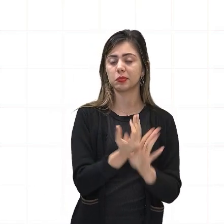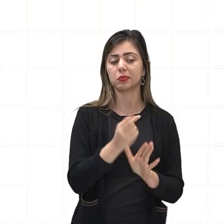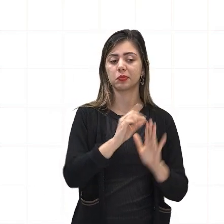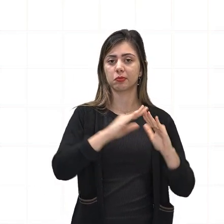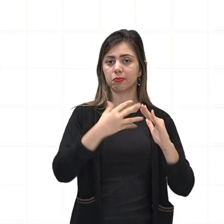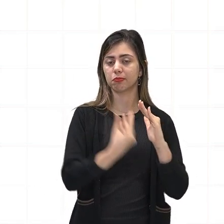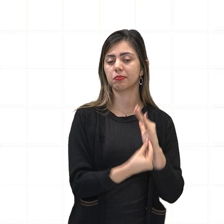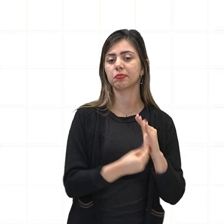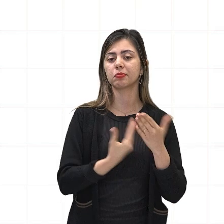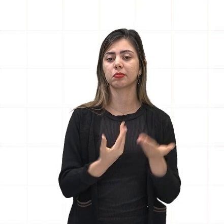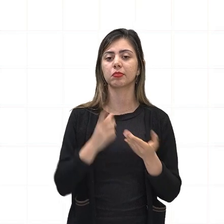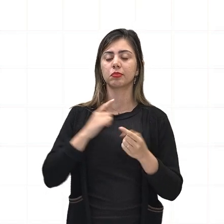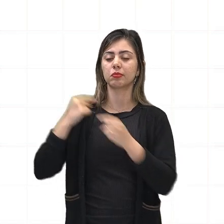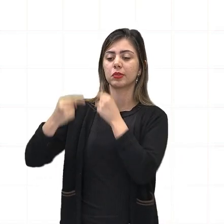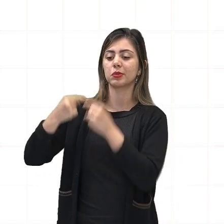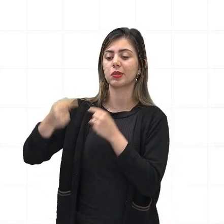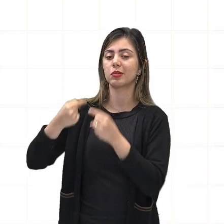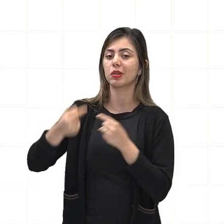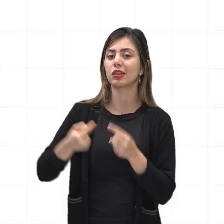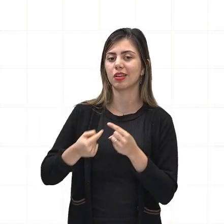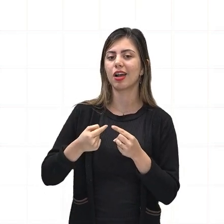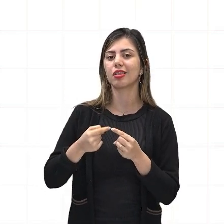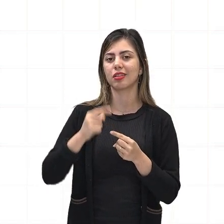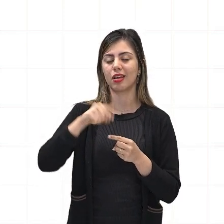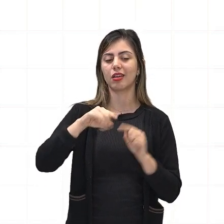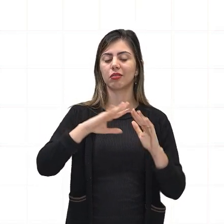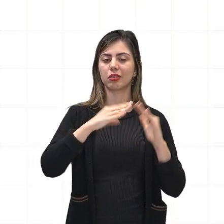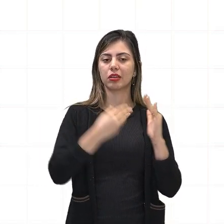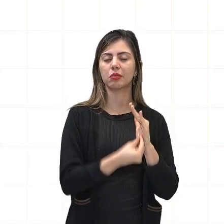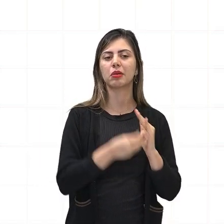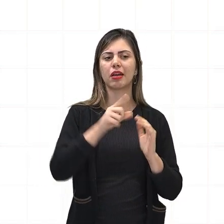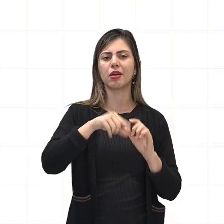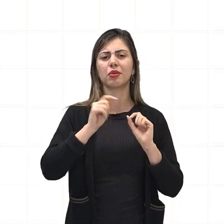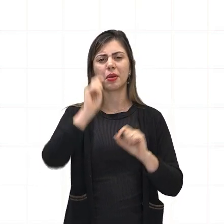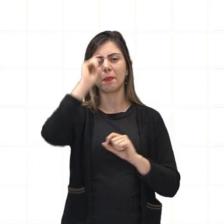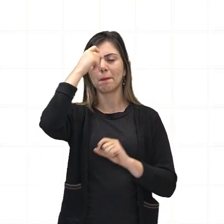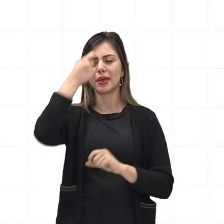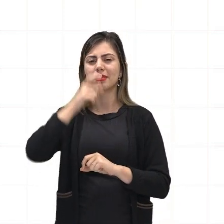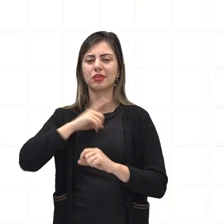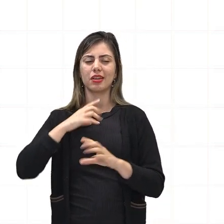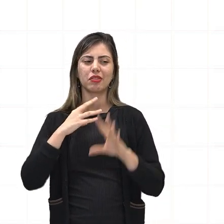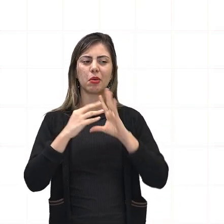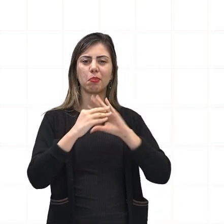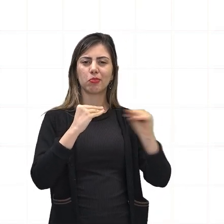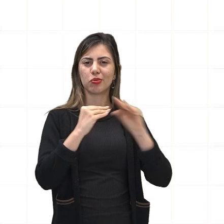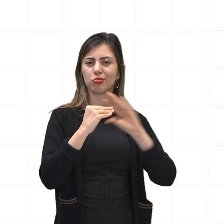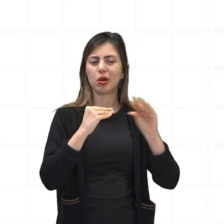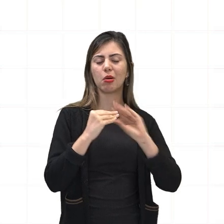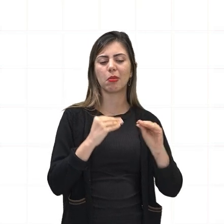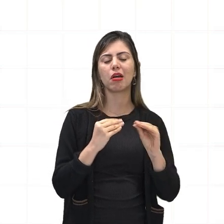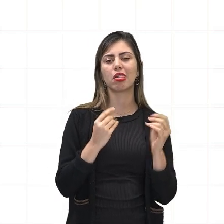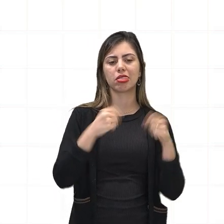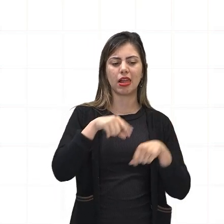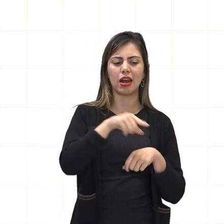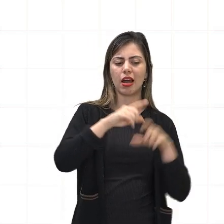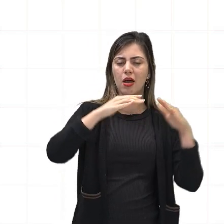são herdeiras dos quilombos, locais de refúgio e resistência dos escravizados fugitivos. Essas comunidades